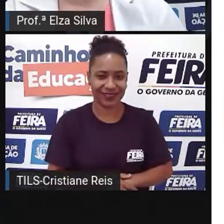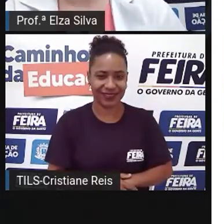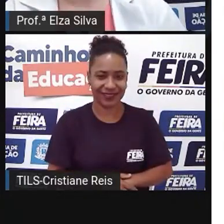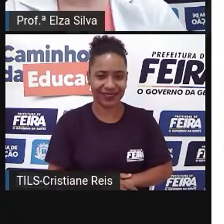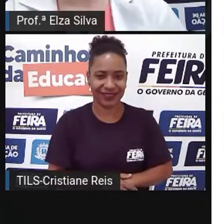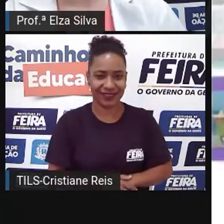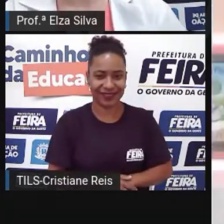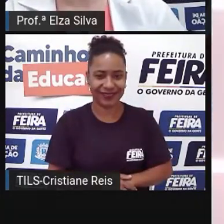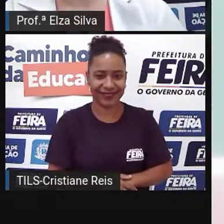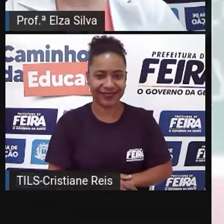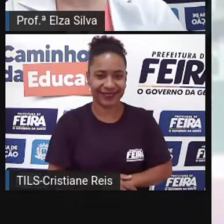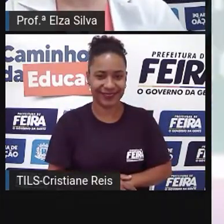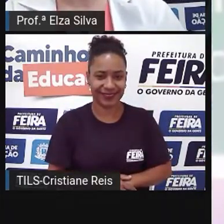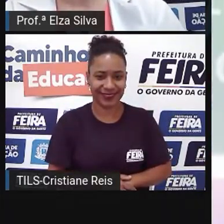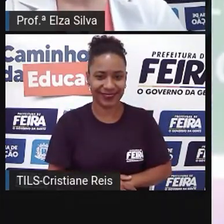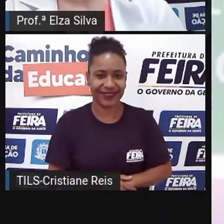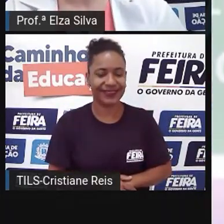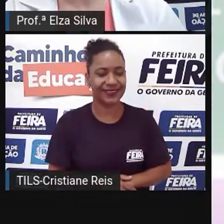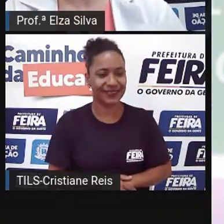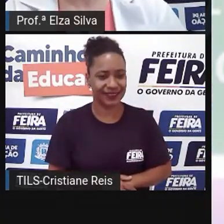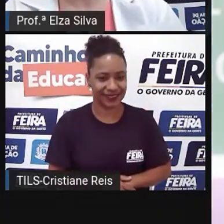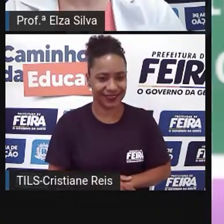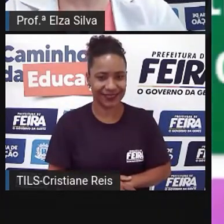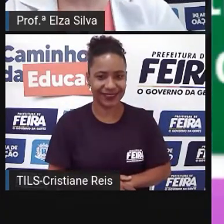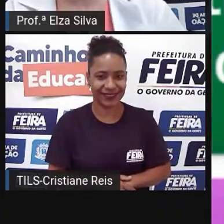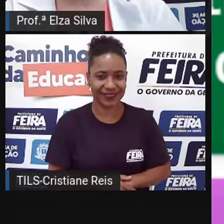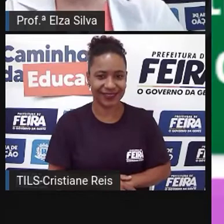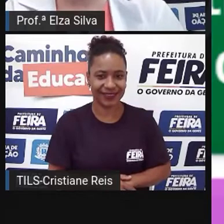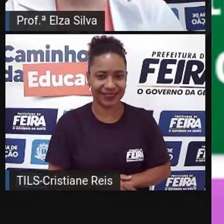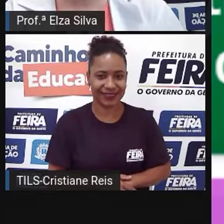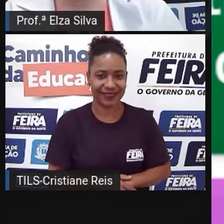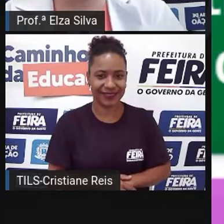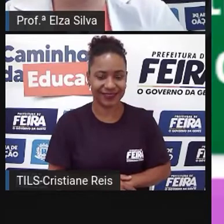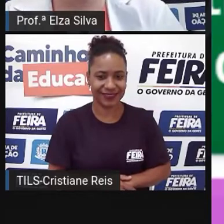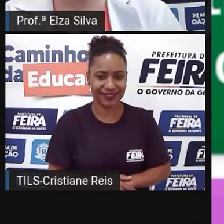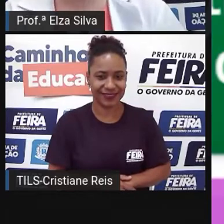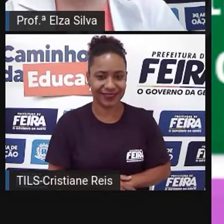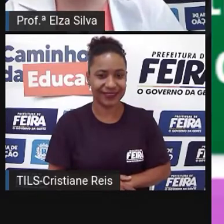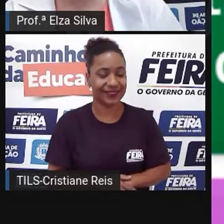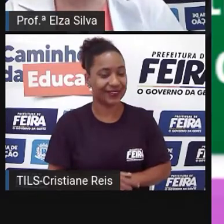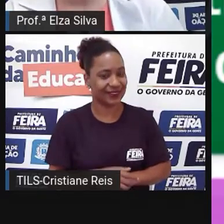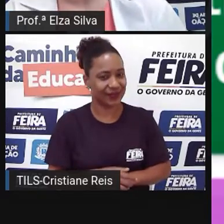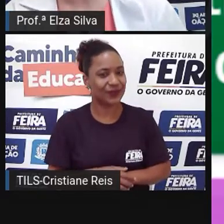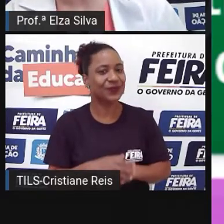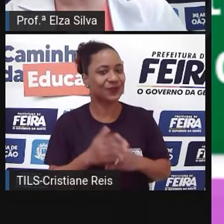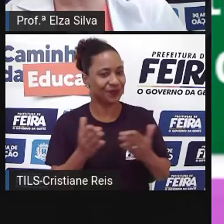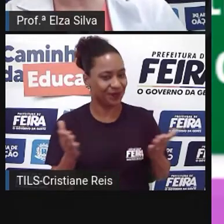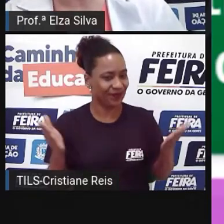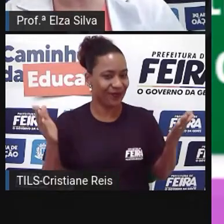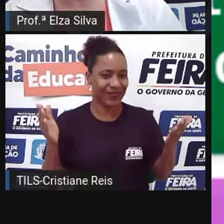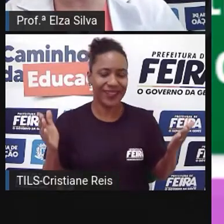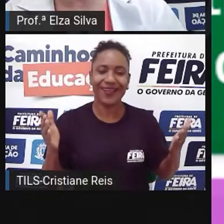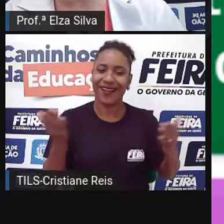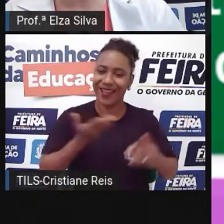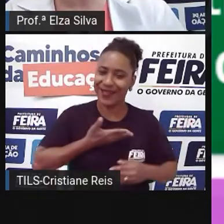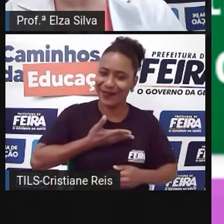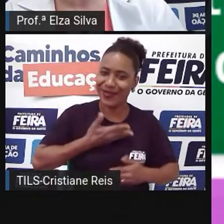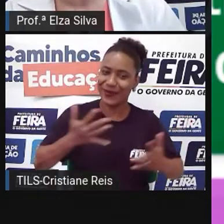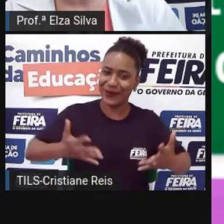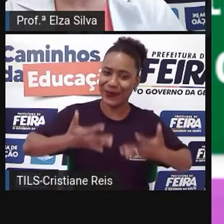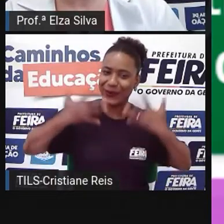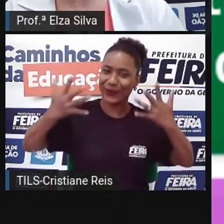And now E agora To have fun with friends Escolhi Se divertir com os amigos